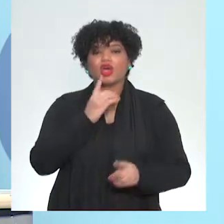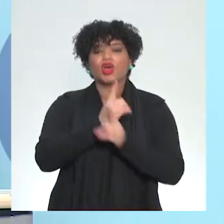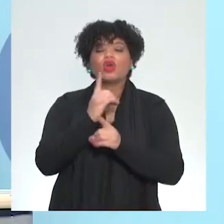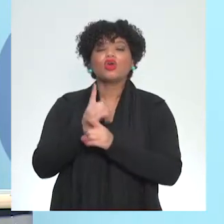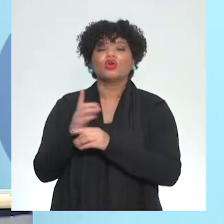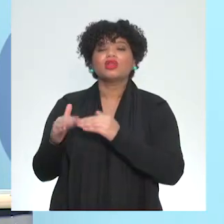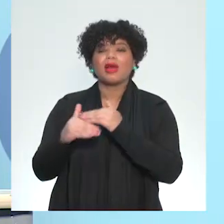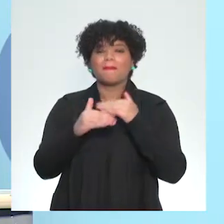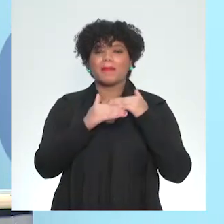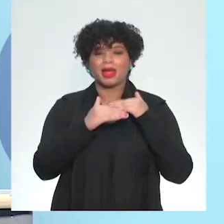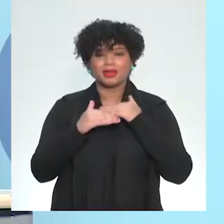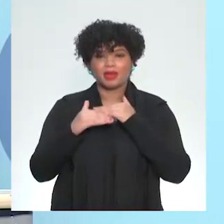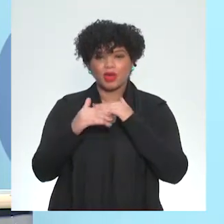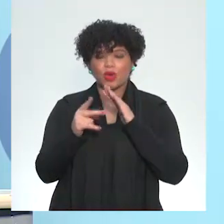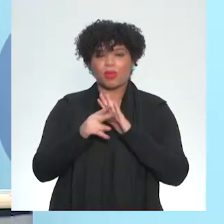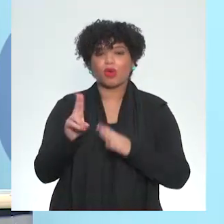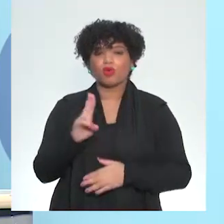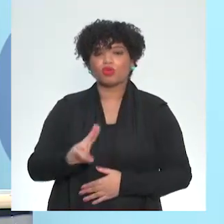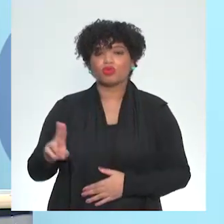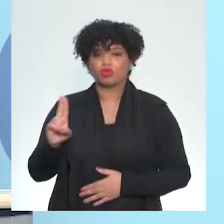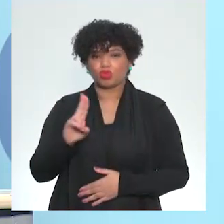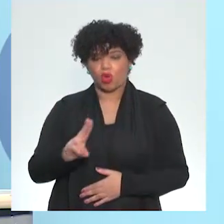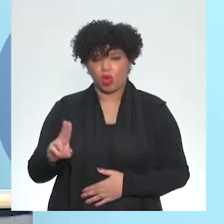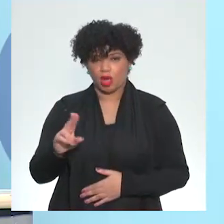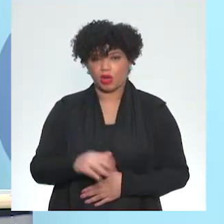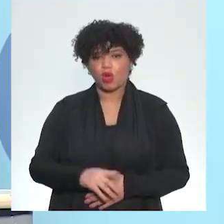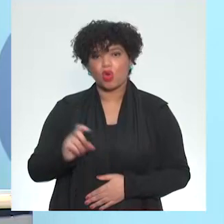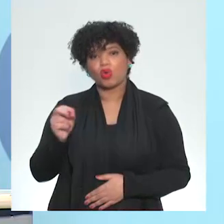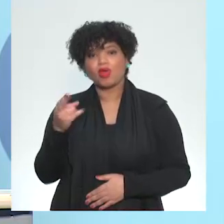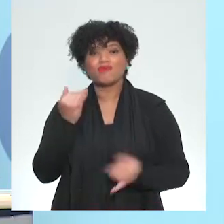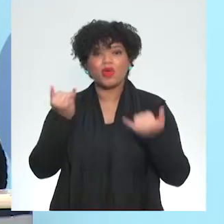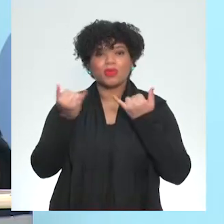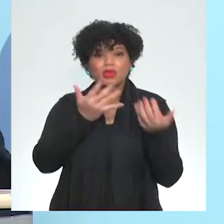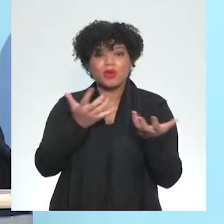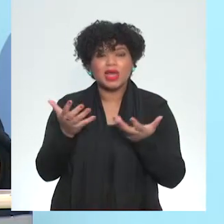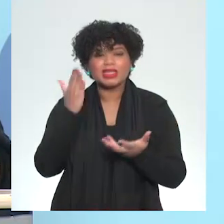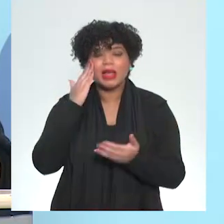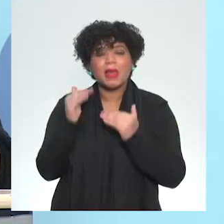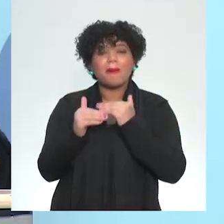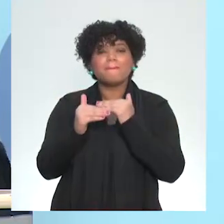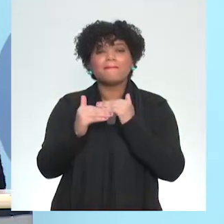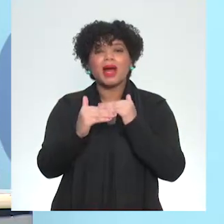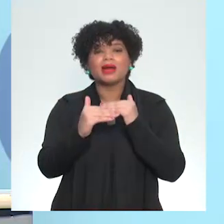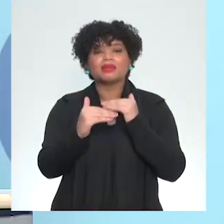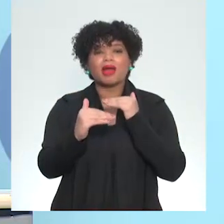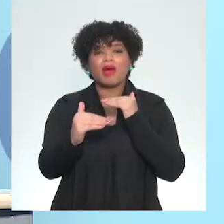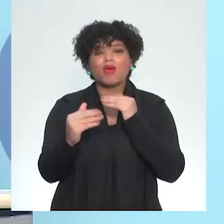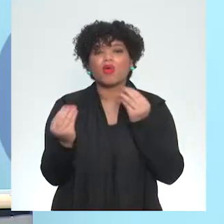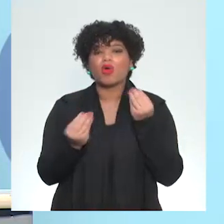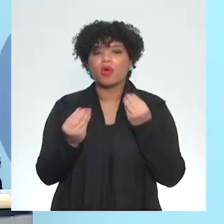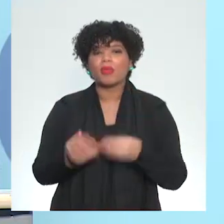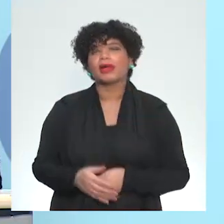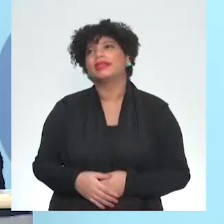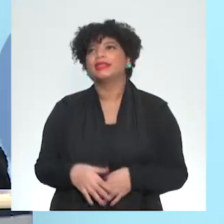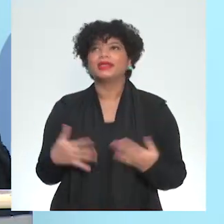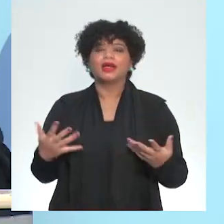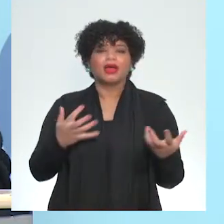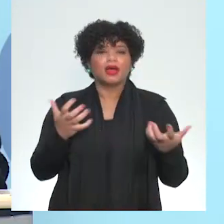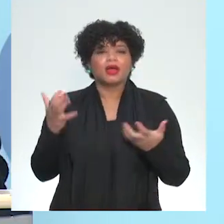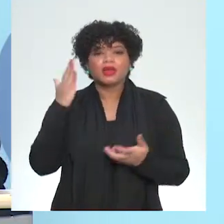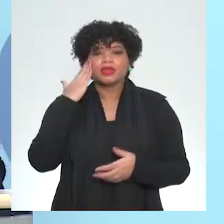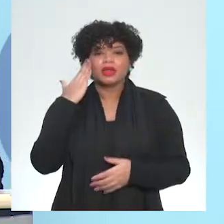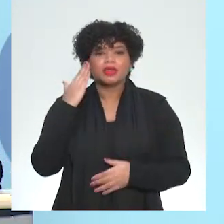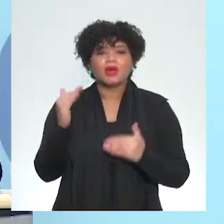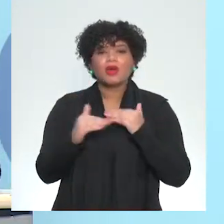padrões do usuário. Ou, por exemplo, se você quer uma informação e você quer entender o padrão, eu quero saber qual